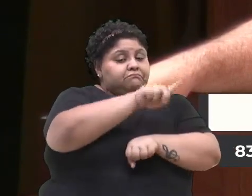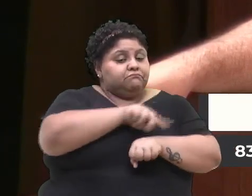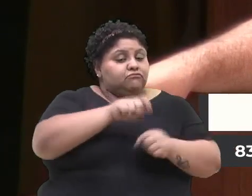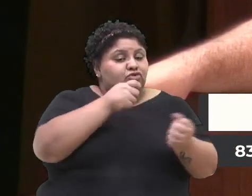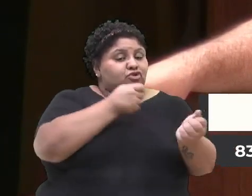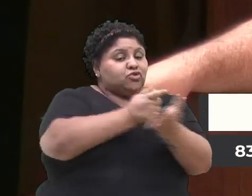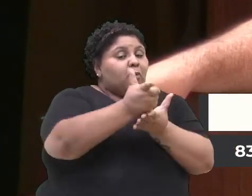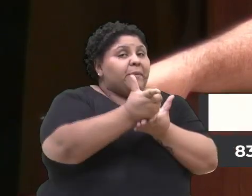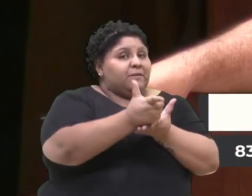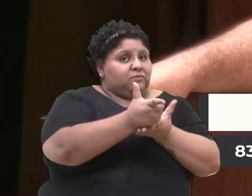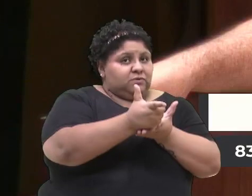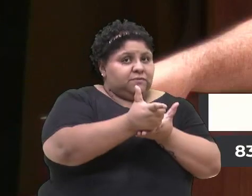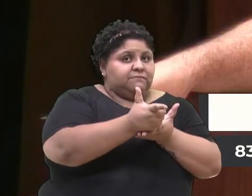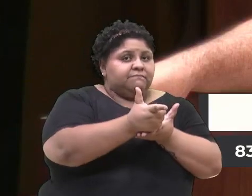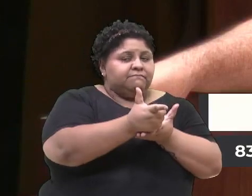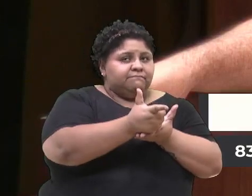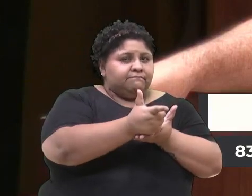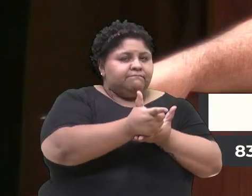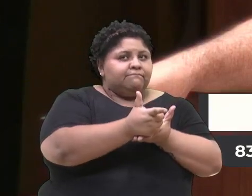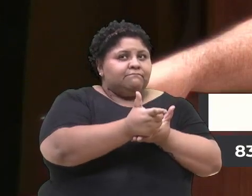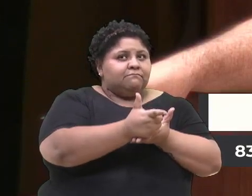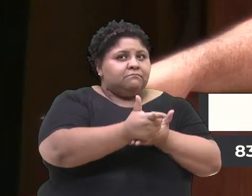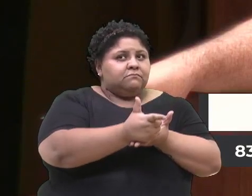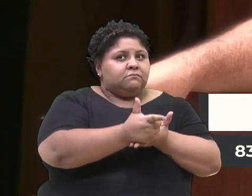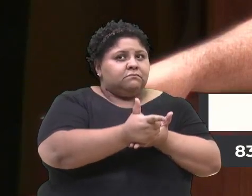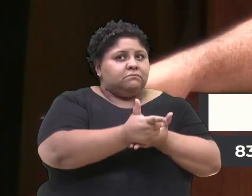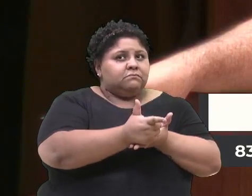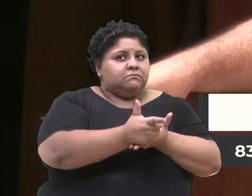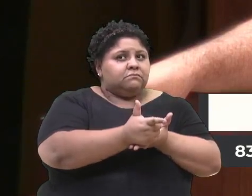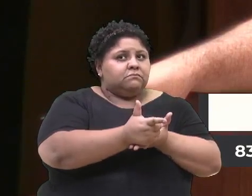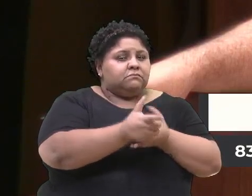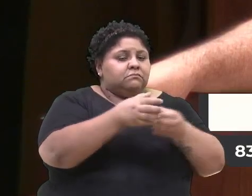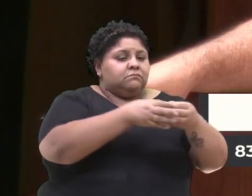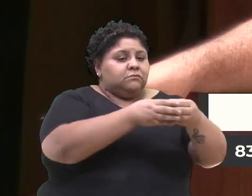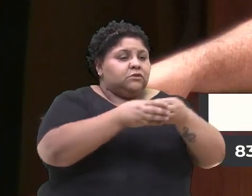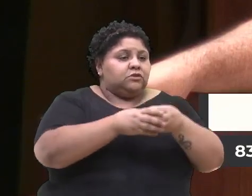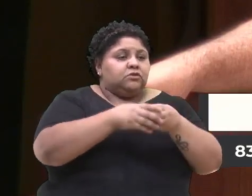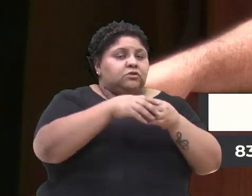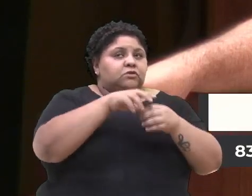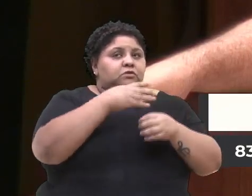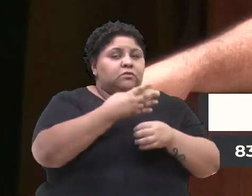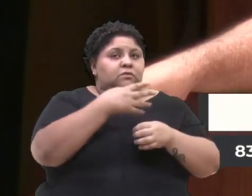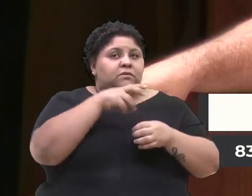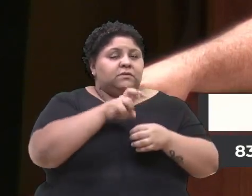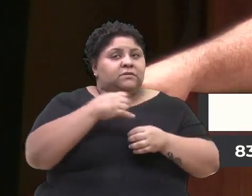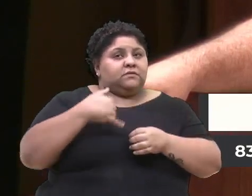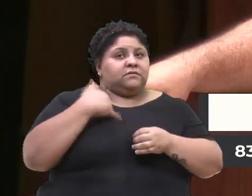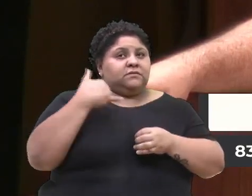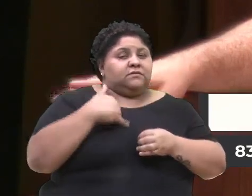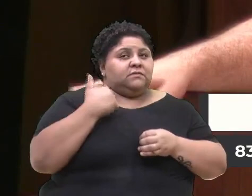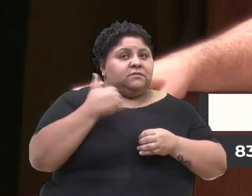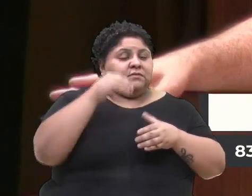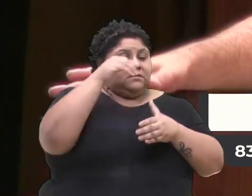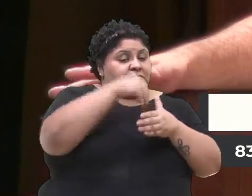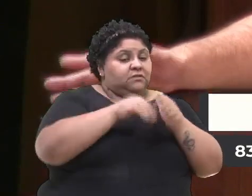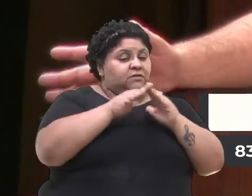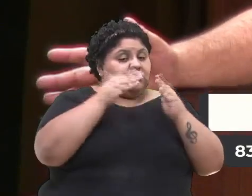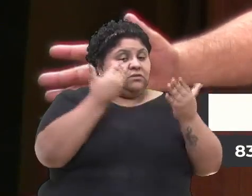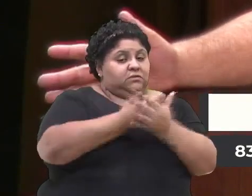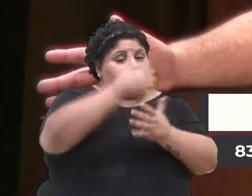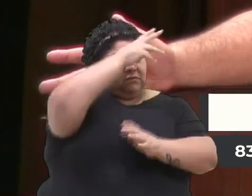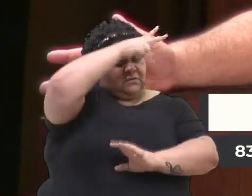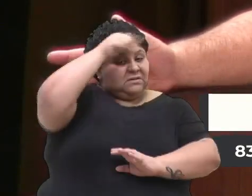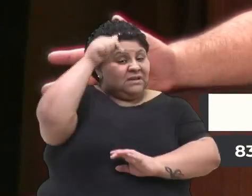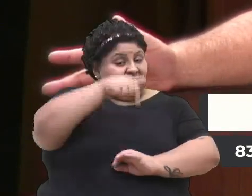turmas de 4 e 5 anos que nós temos nas escolas públicas municipais. Então, essa é a realidade.